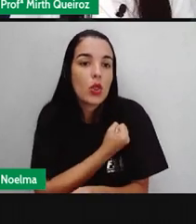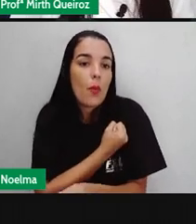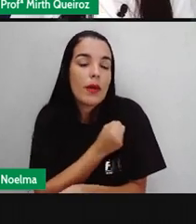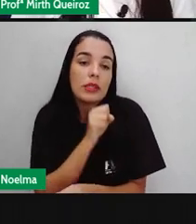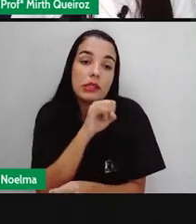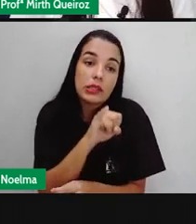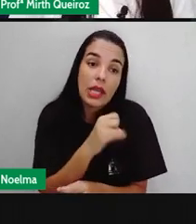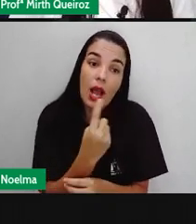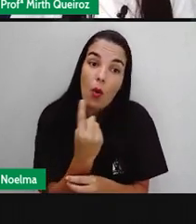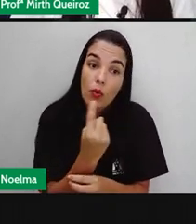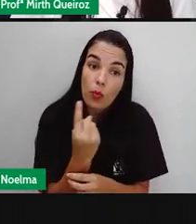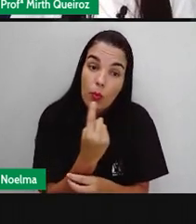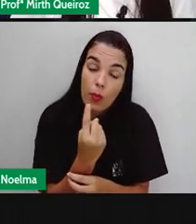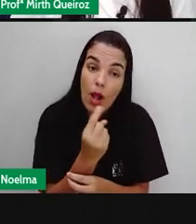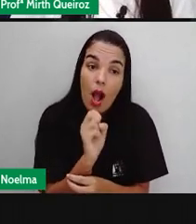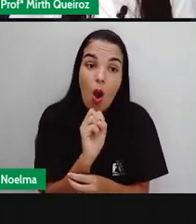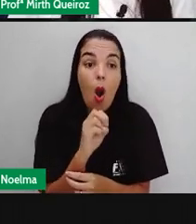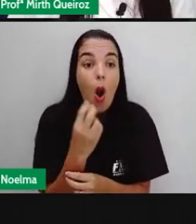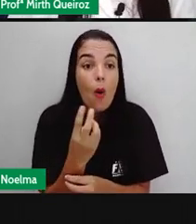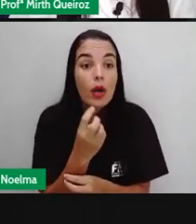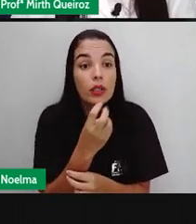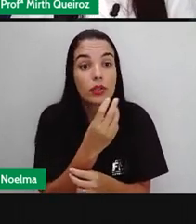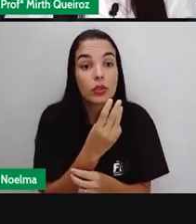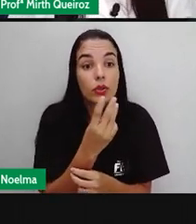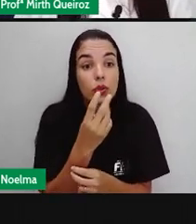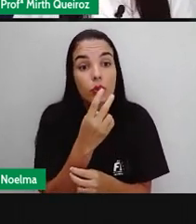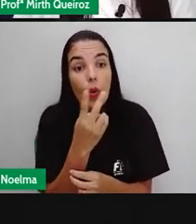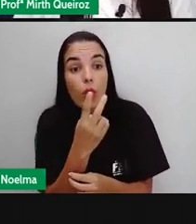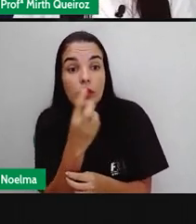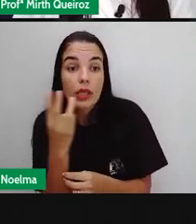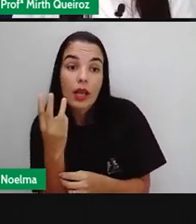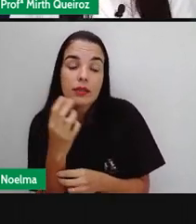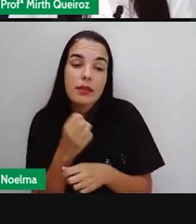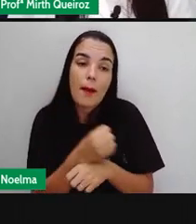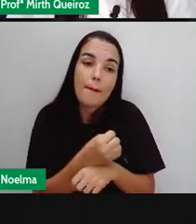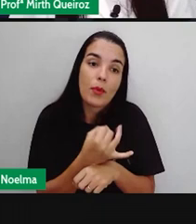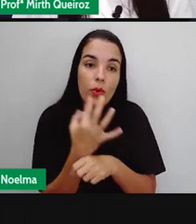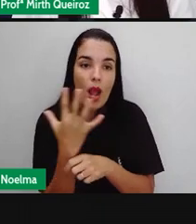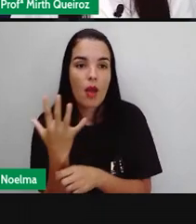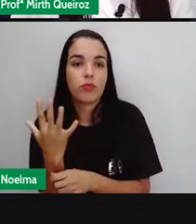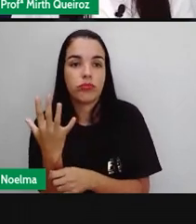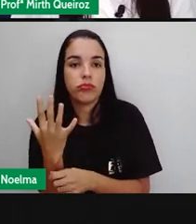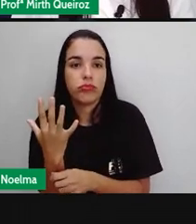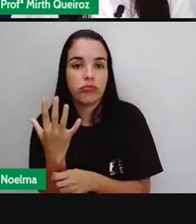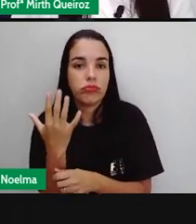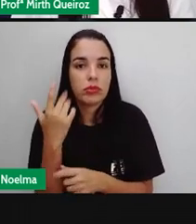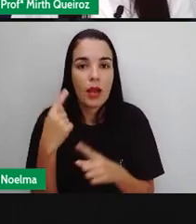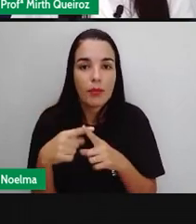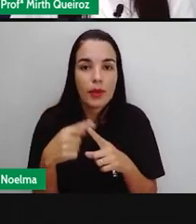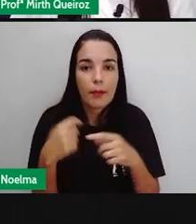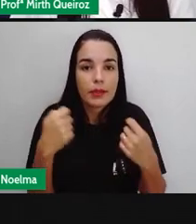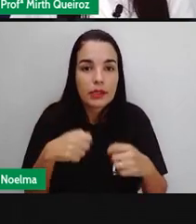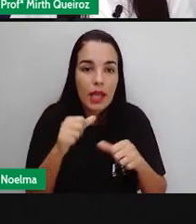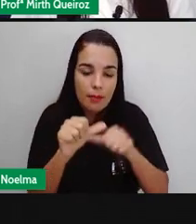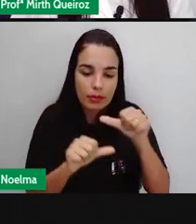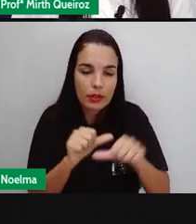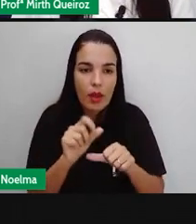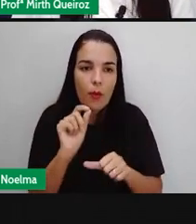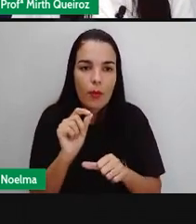entre um nome, que é o substantivo, e os outros termos da sentença que o modificam.